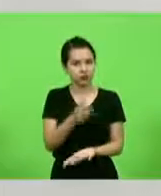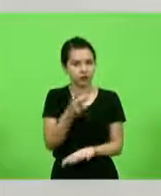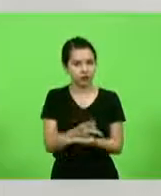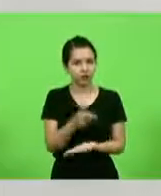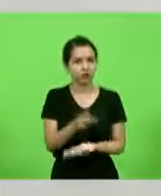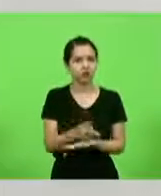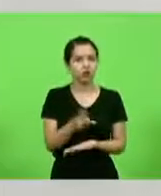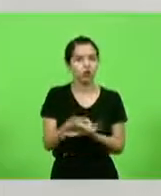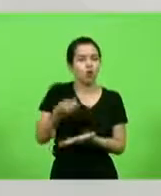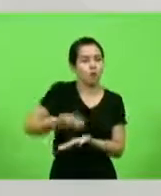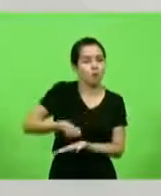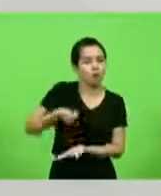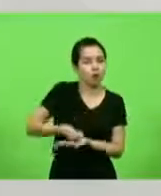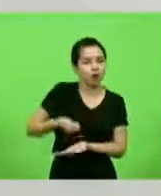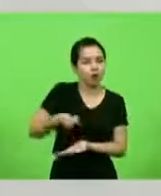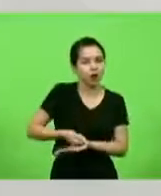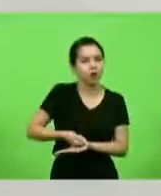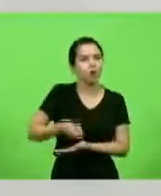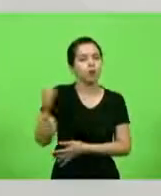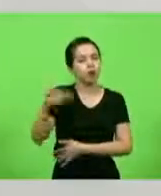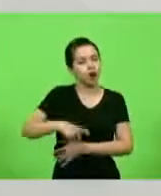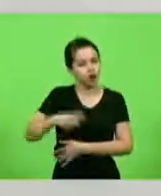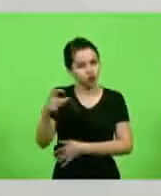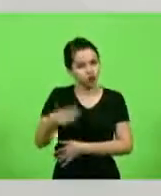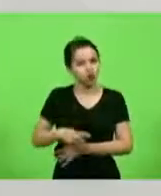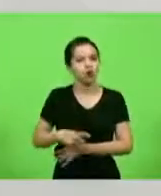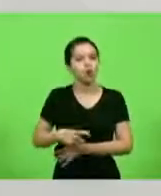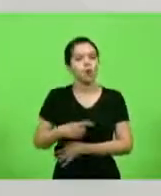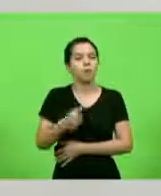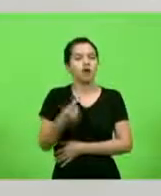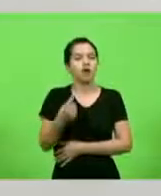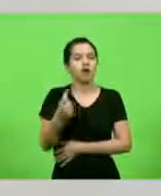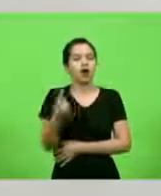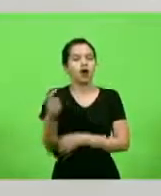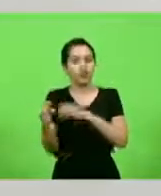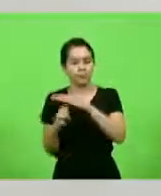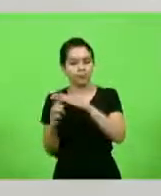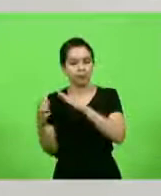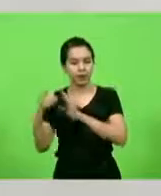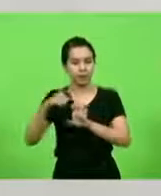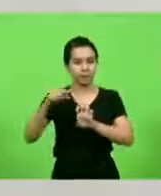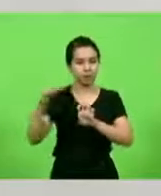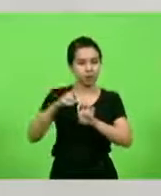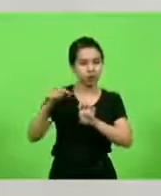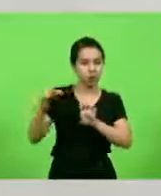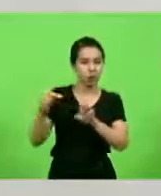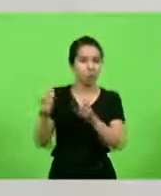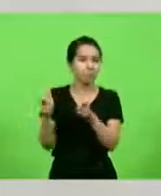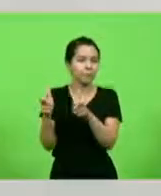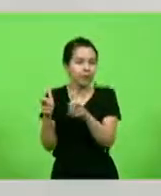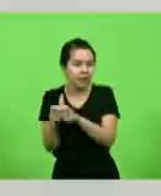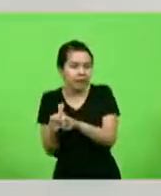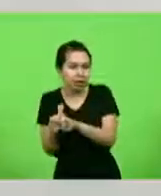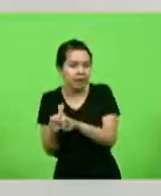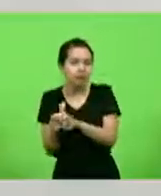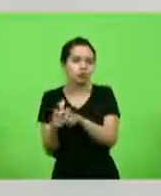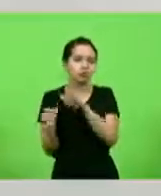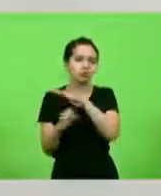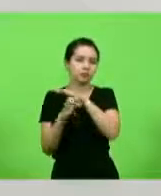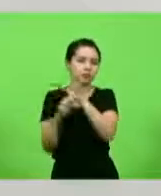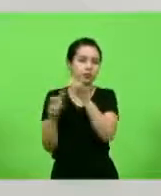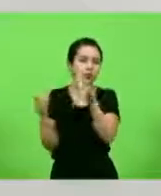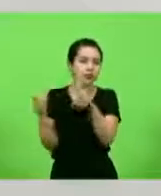cobramos uma linha de crédito para os microempreendedores, para o empresário de pequeno porte,